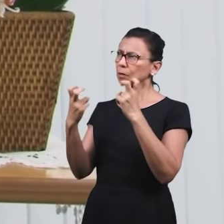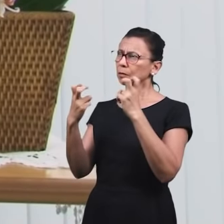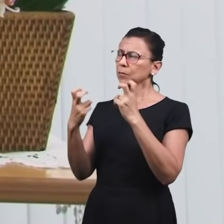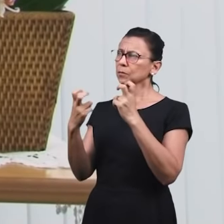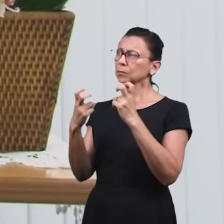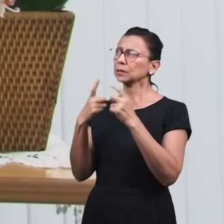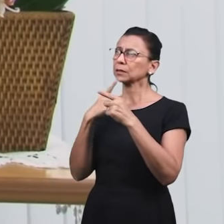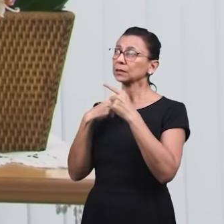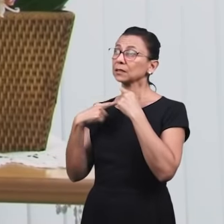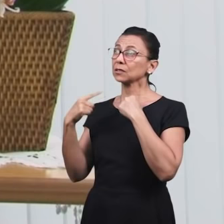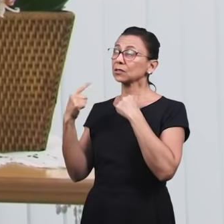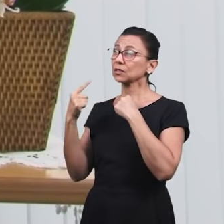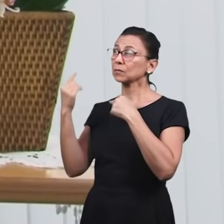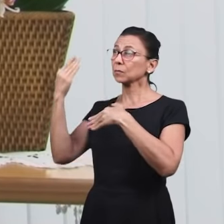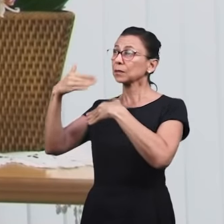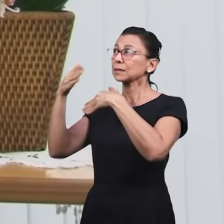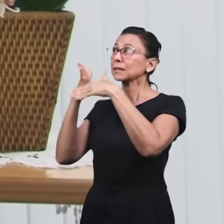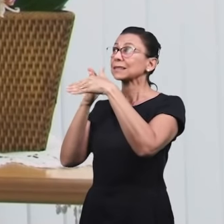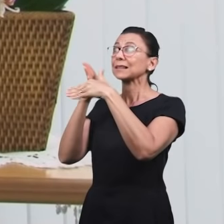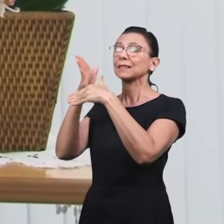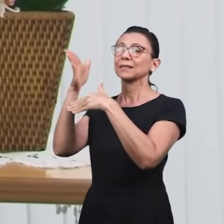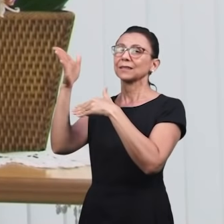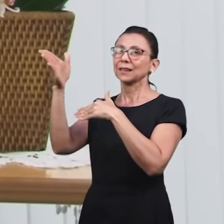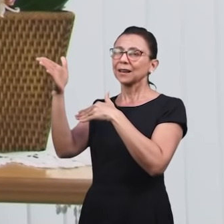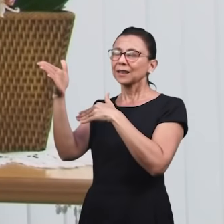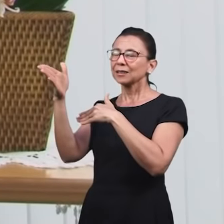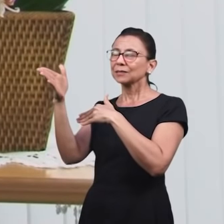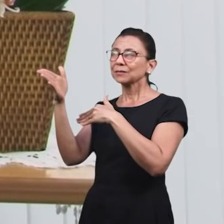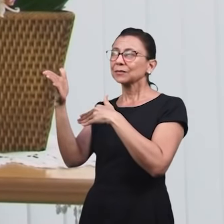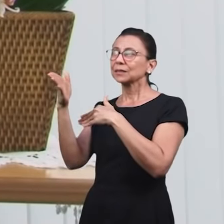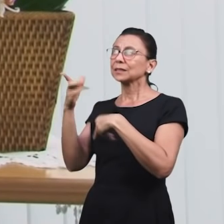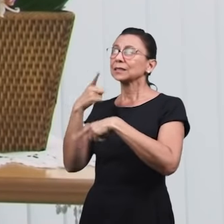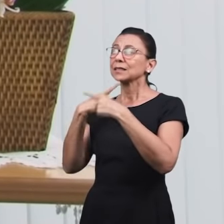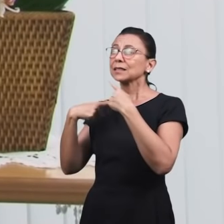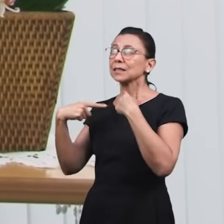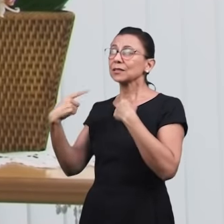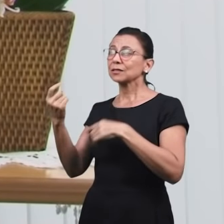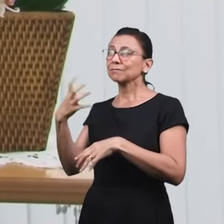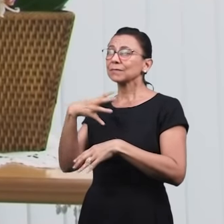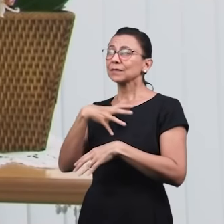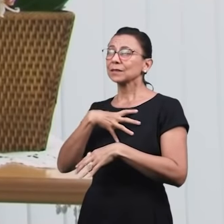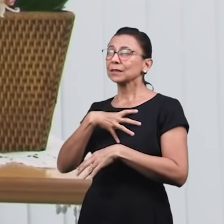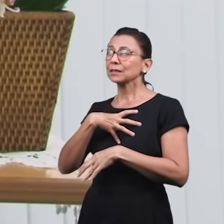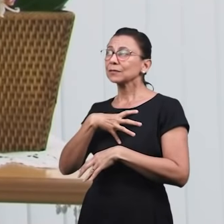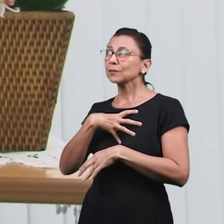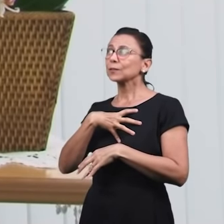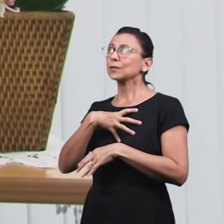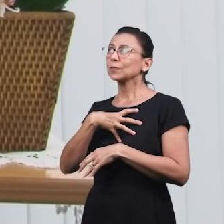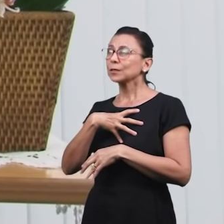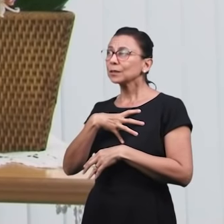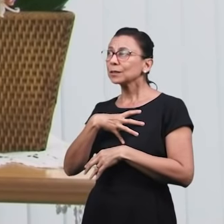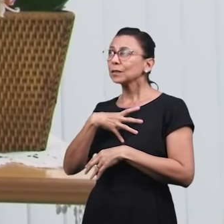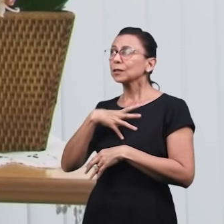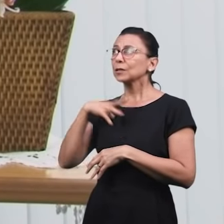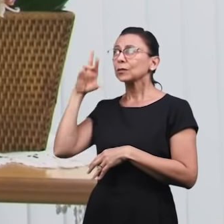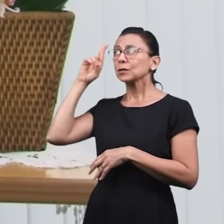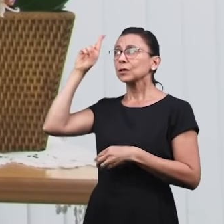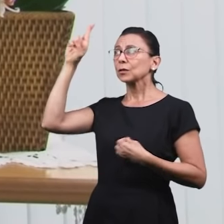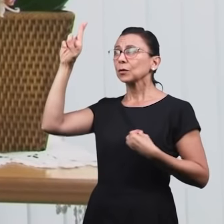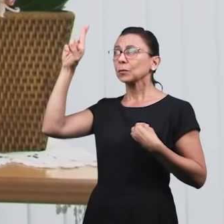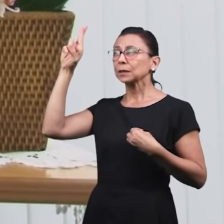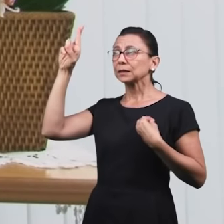queremos ter acesso a tua presença neste momento, queremos ó Deus ouvir a tua voz, queremos neste culto Senhor